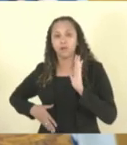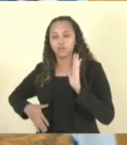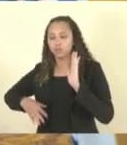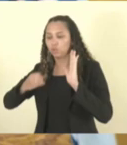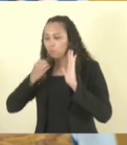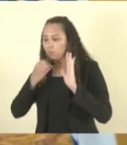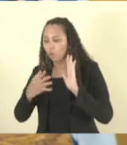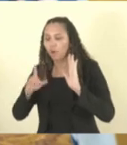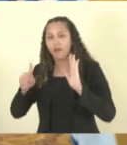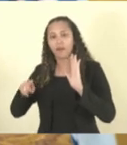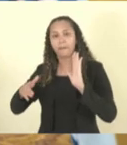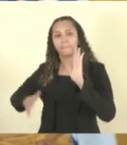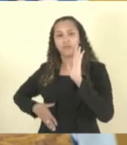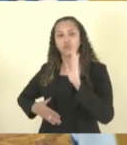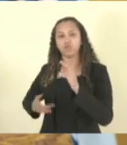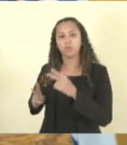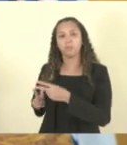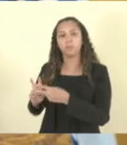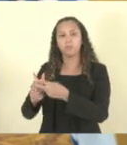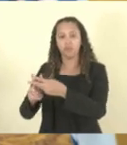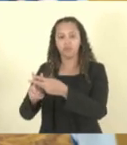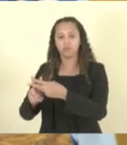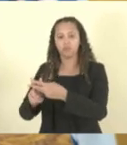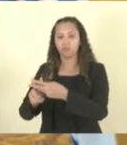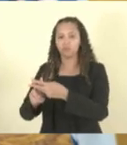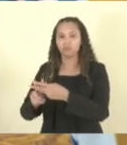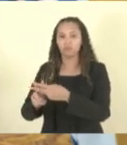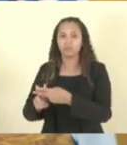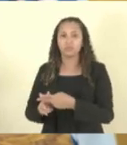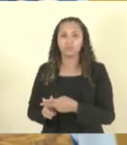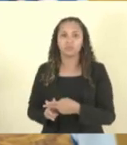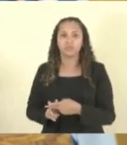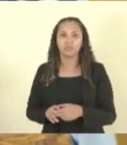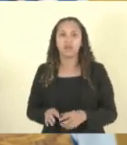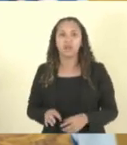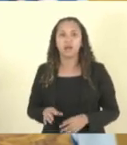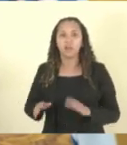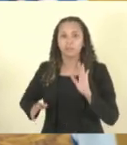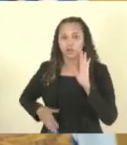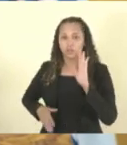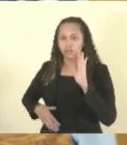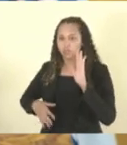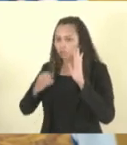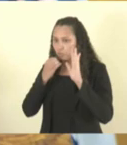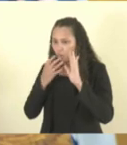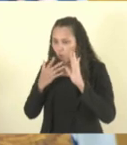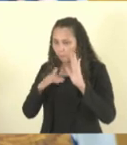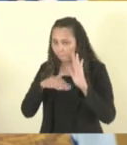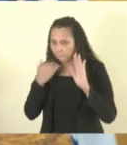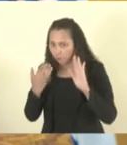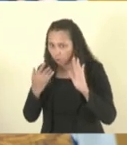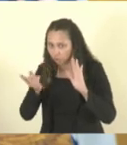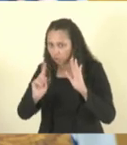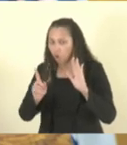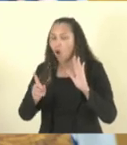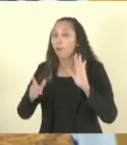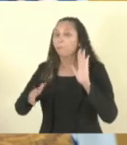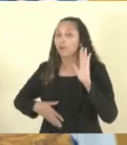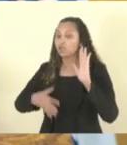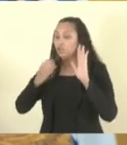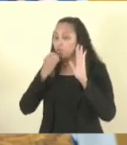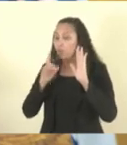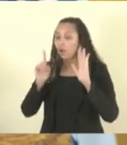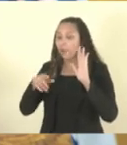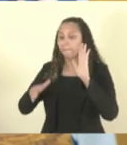deputado Ingenio José Esmeralda. José Esmeralda, e não bandido bom é bandido morto. Bandido bom é o bandido preso.